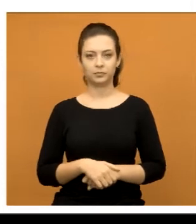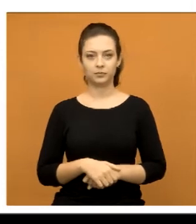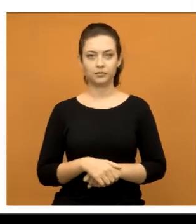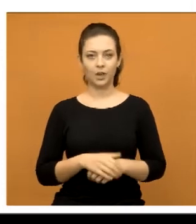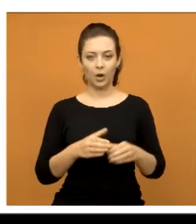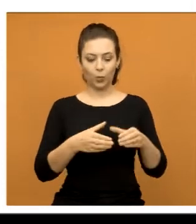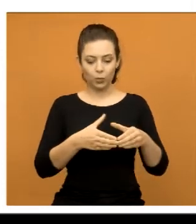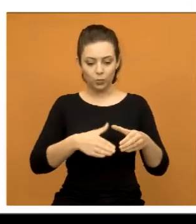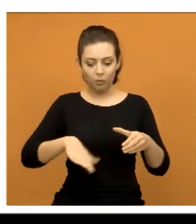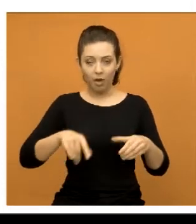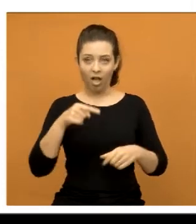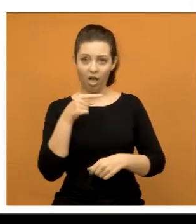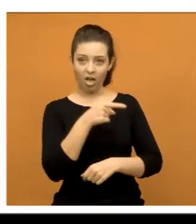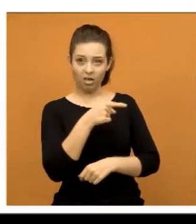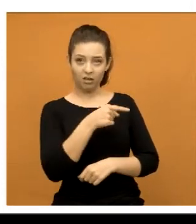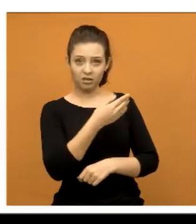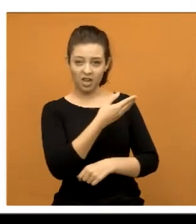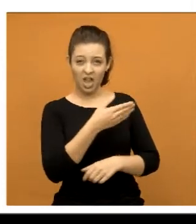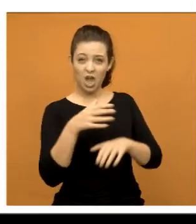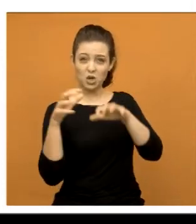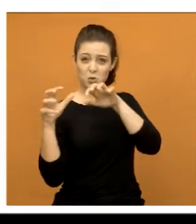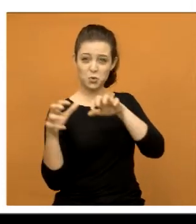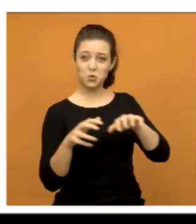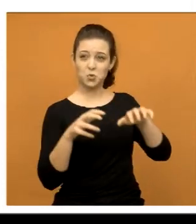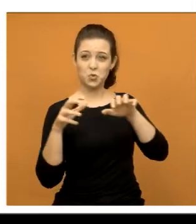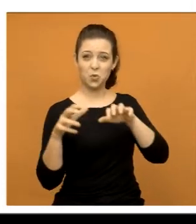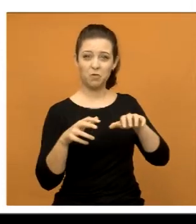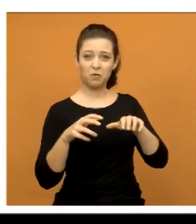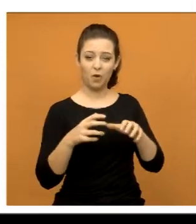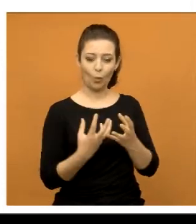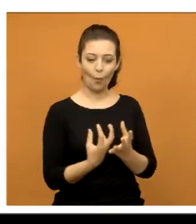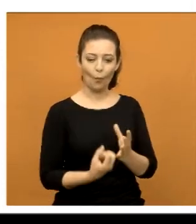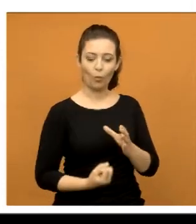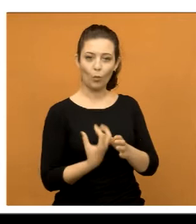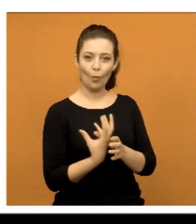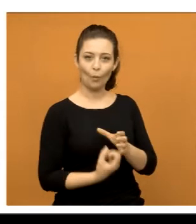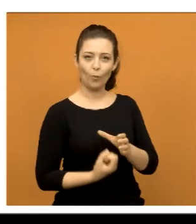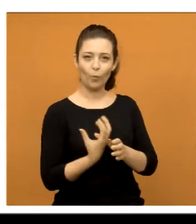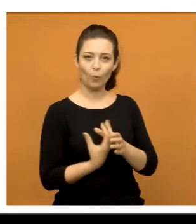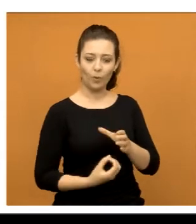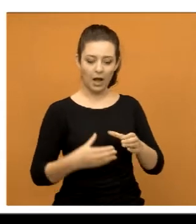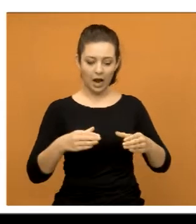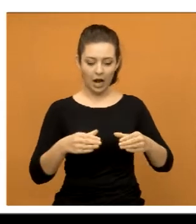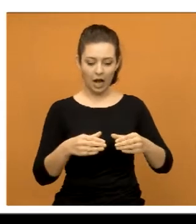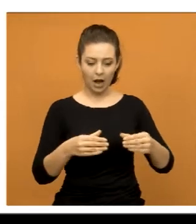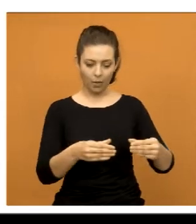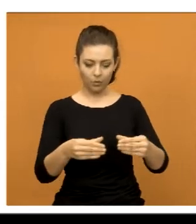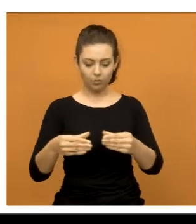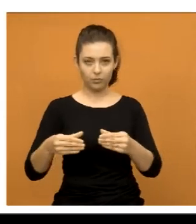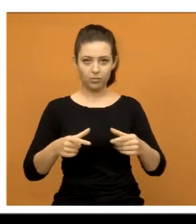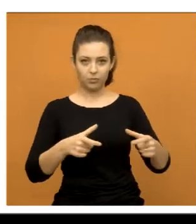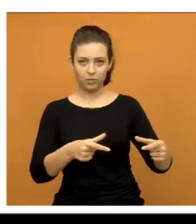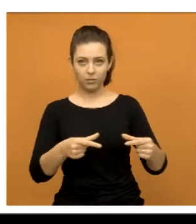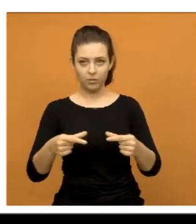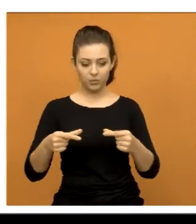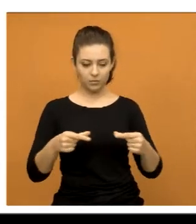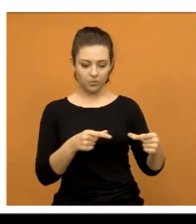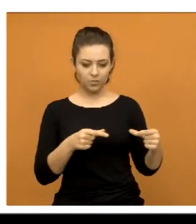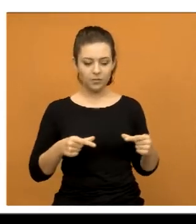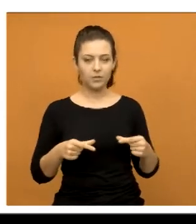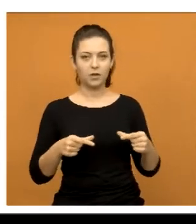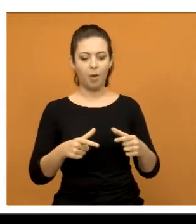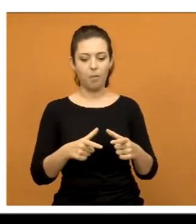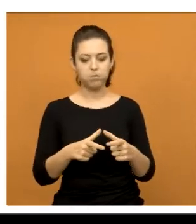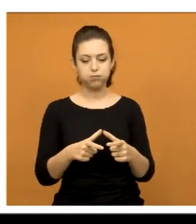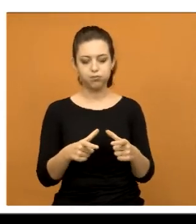Esse buraco aí vem a chuva e está infiltrando dentro dos bloquetes e está fazendo aquele enorme